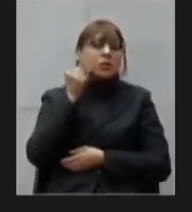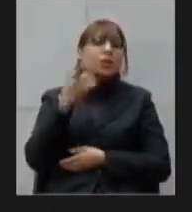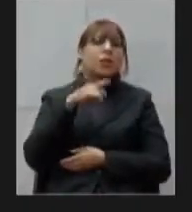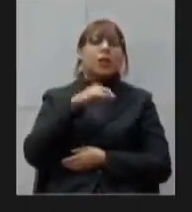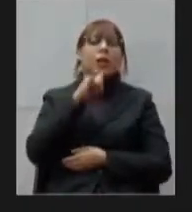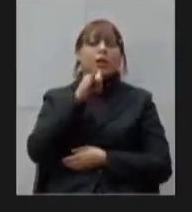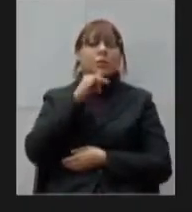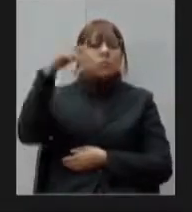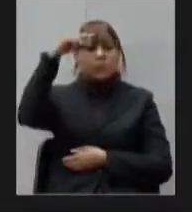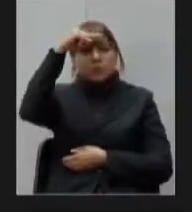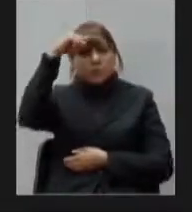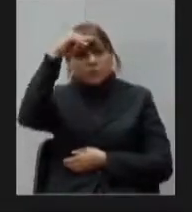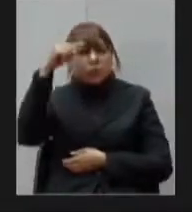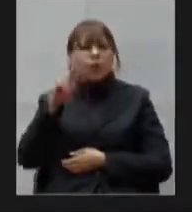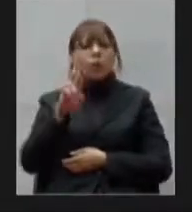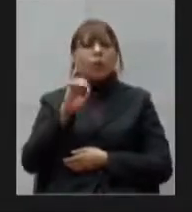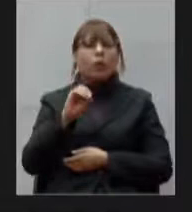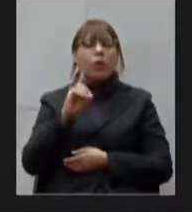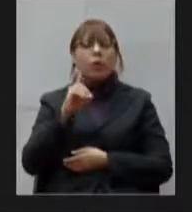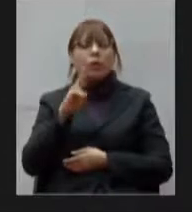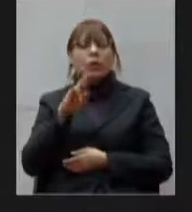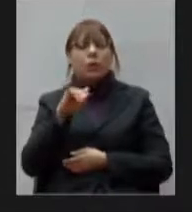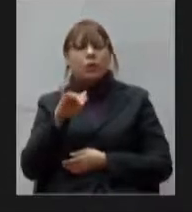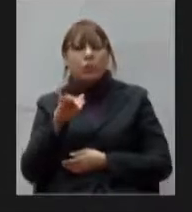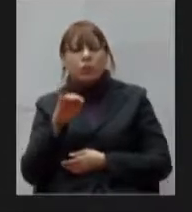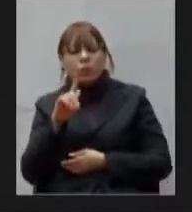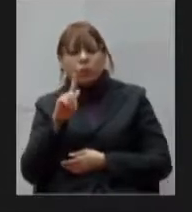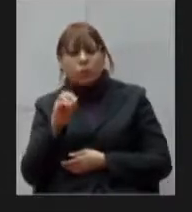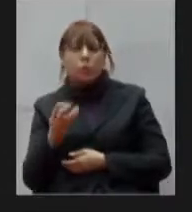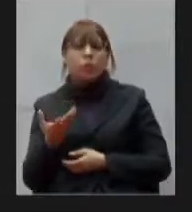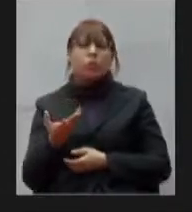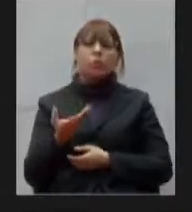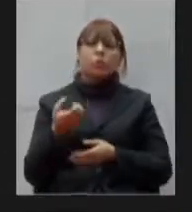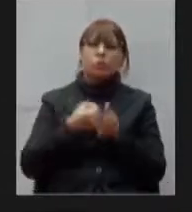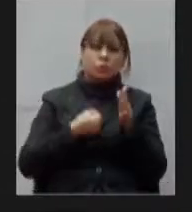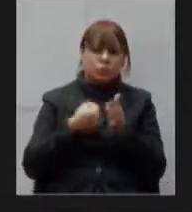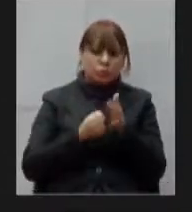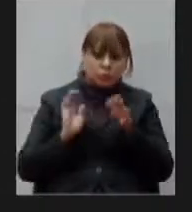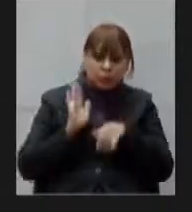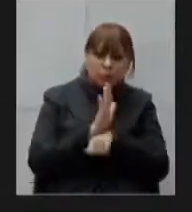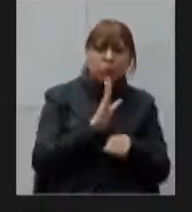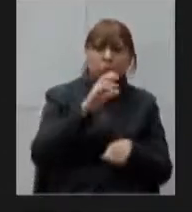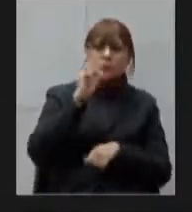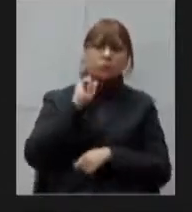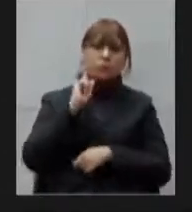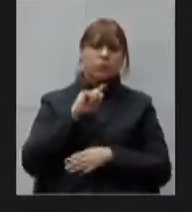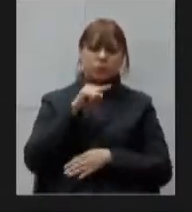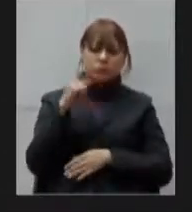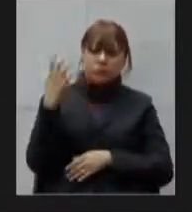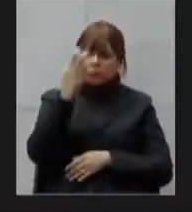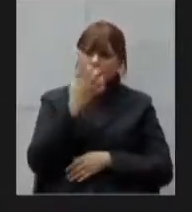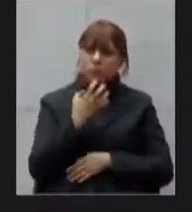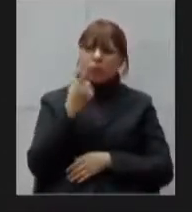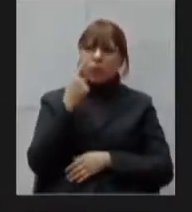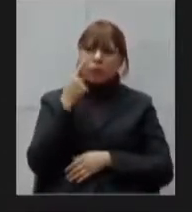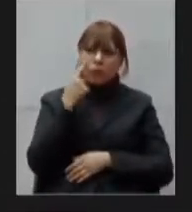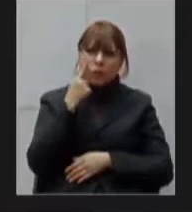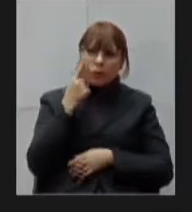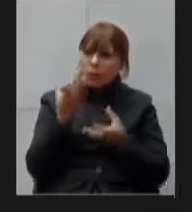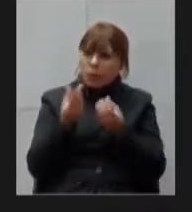Carlos Viana na luta para ajudar Minas Gerais gente o caso é sério olha os casos estão